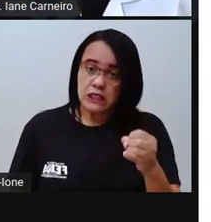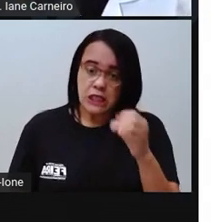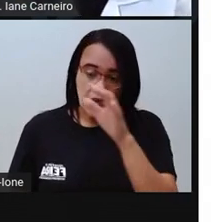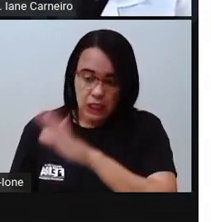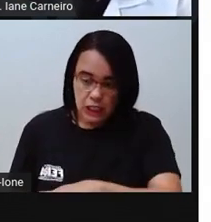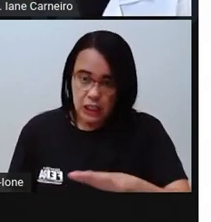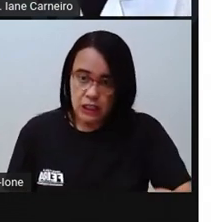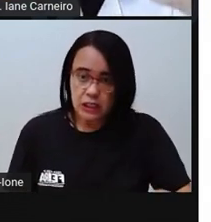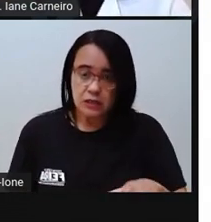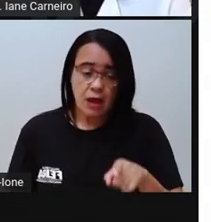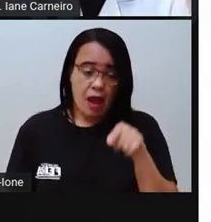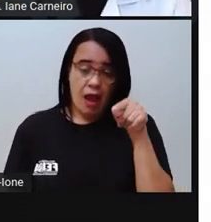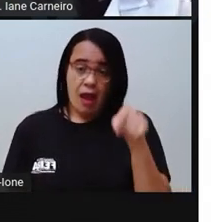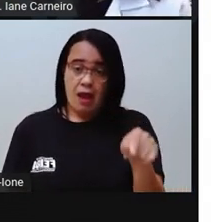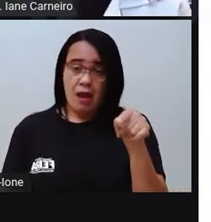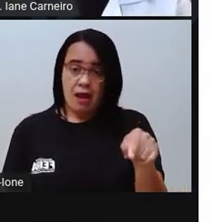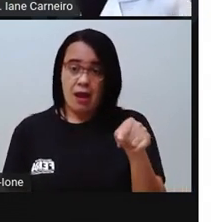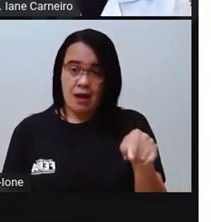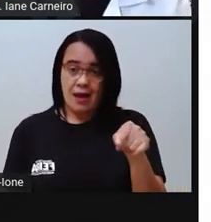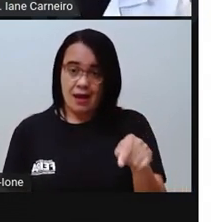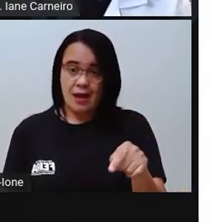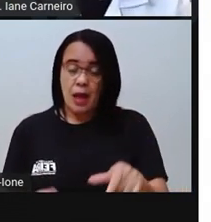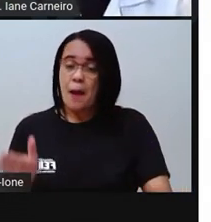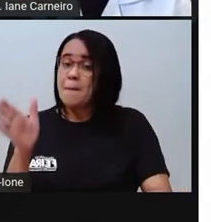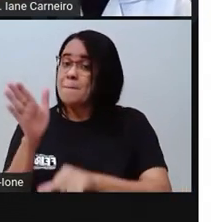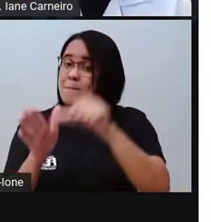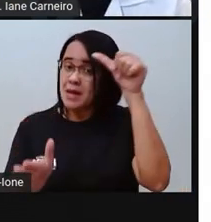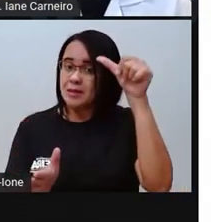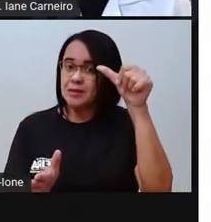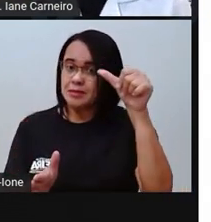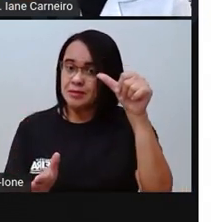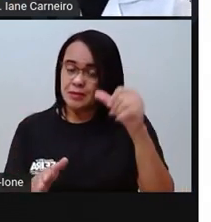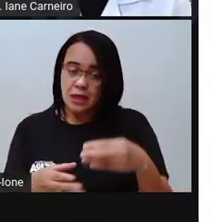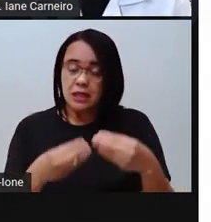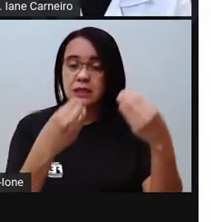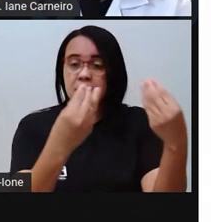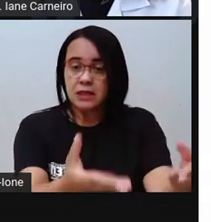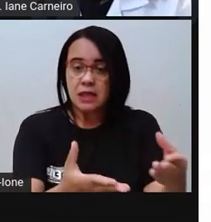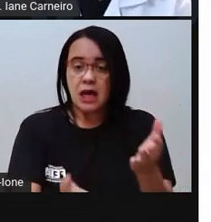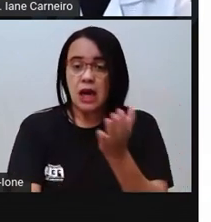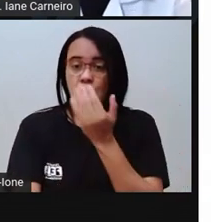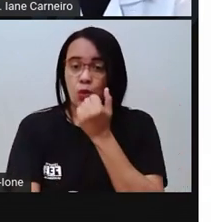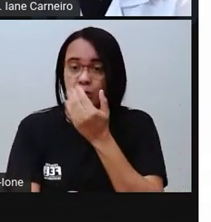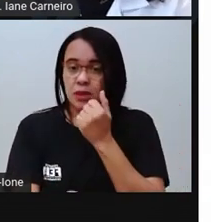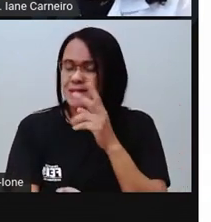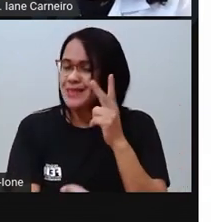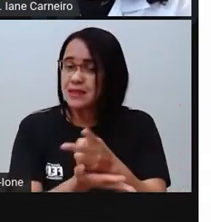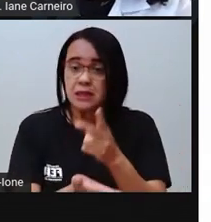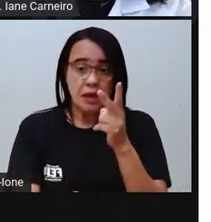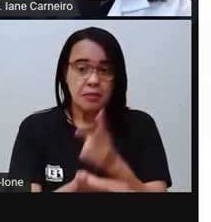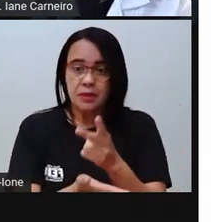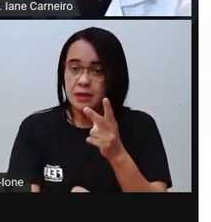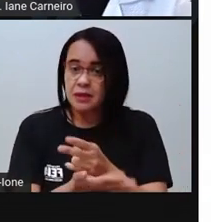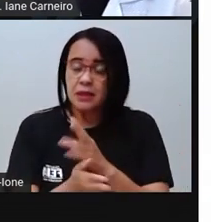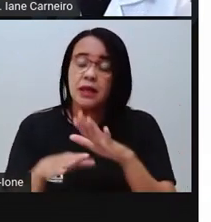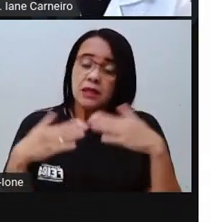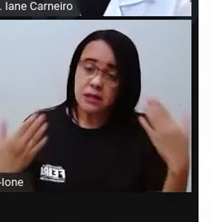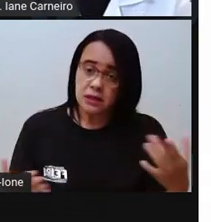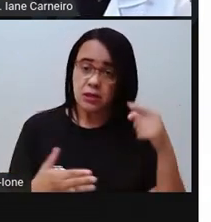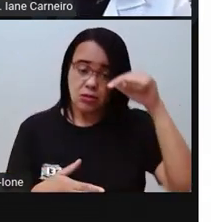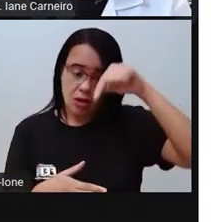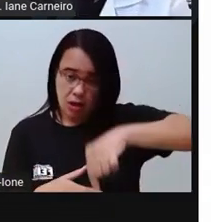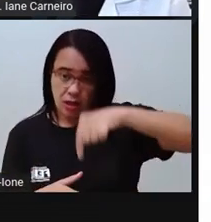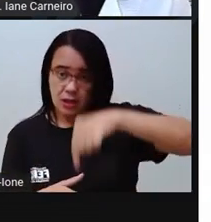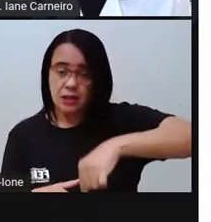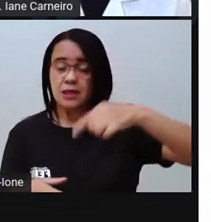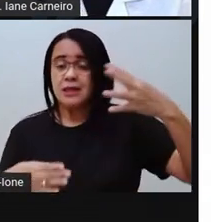criança é sempre prioridade em nossa cidade, deve ser, né, sempre prioridade em nossa cidade. Então a gente tem que